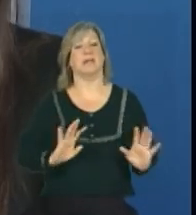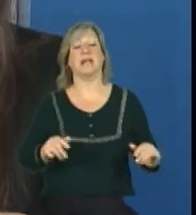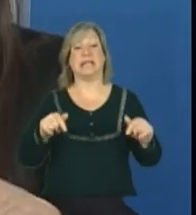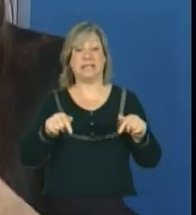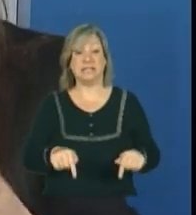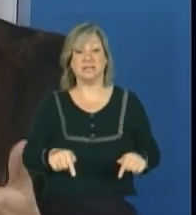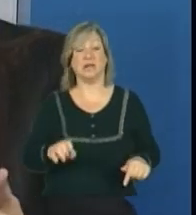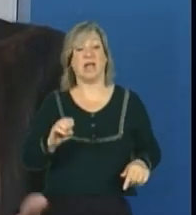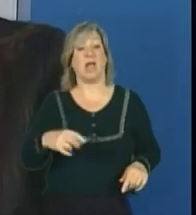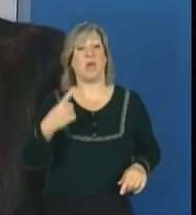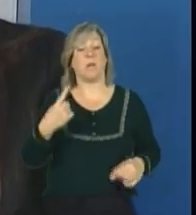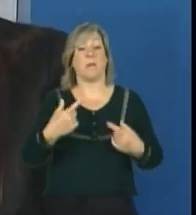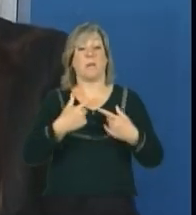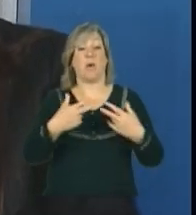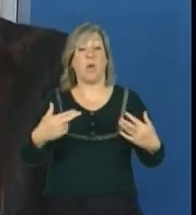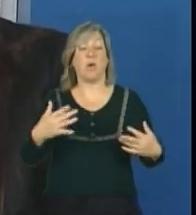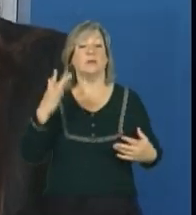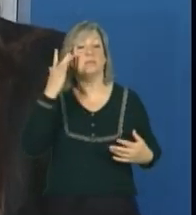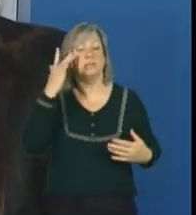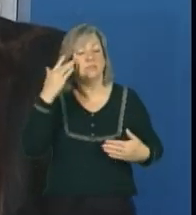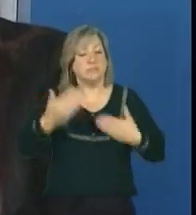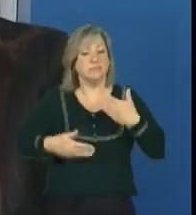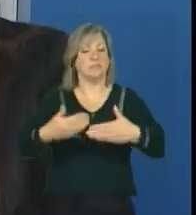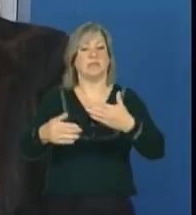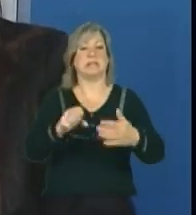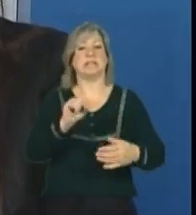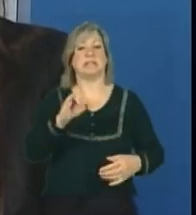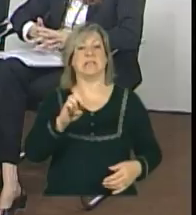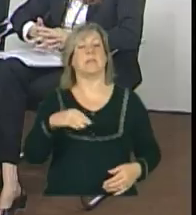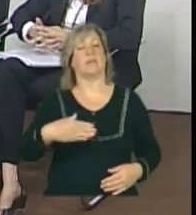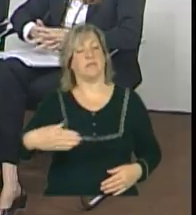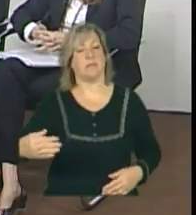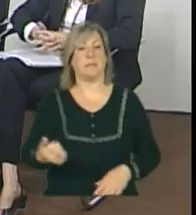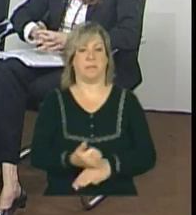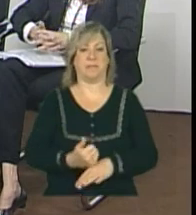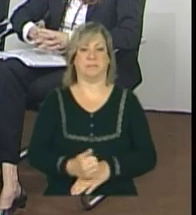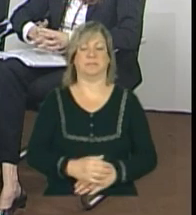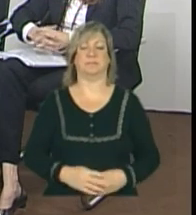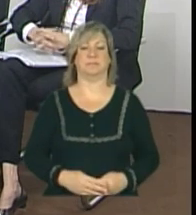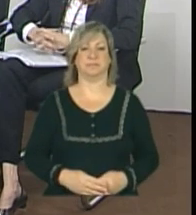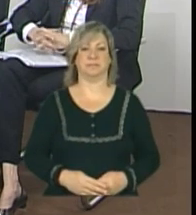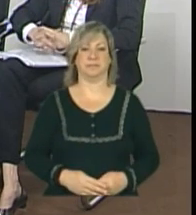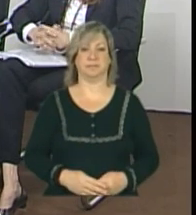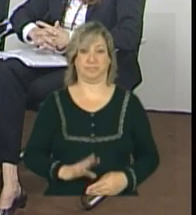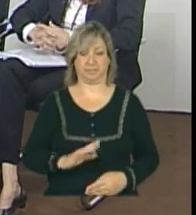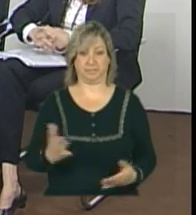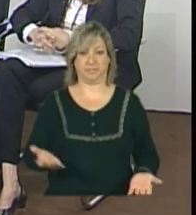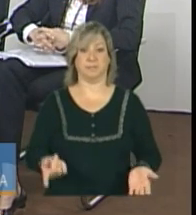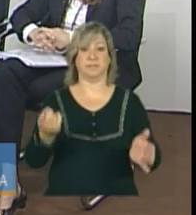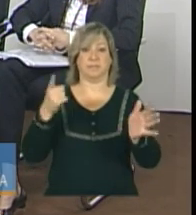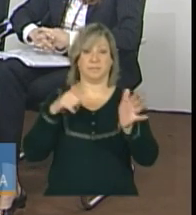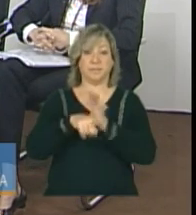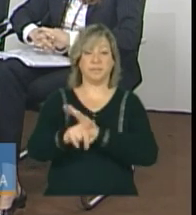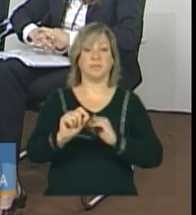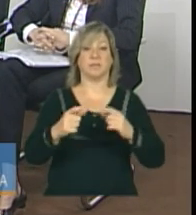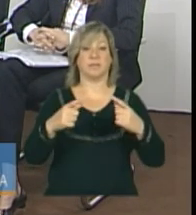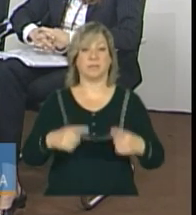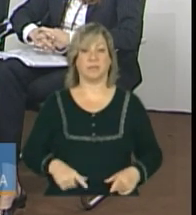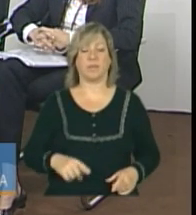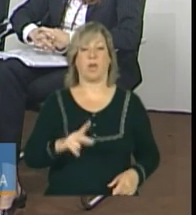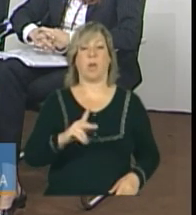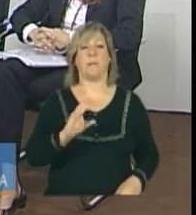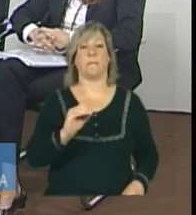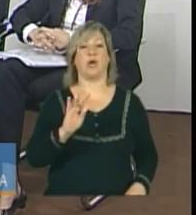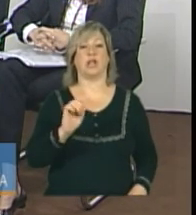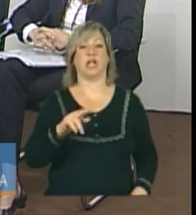isso é uma questão de amadurecimento do sistema, que virá com o tempo. Bom, Socorro, a pergunta vem de Potengi,